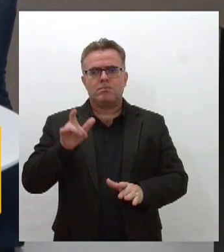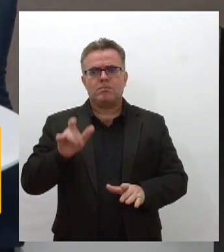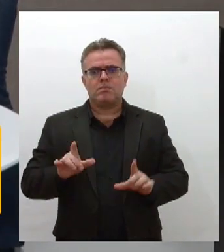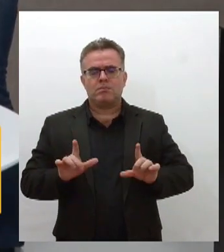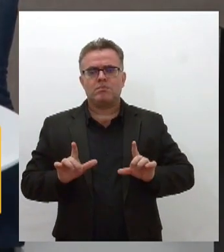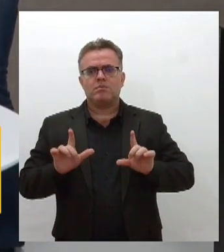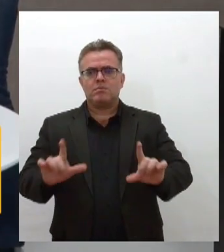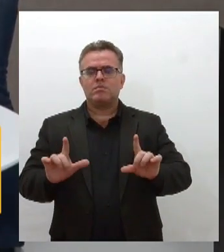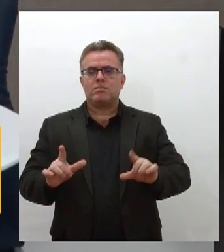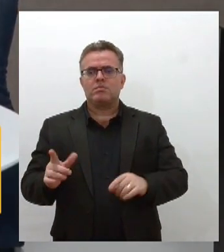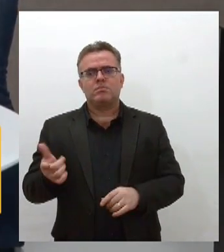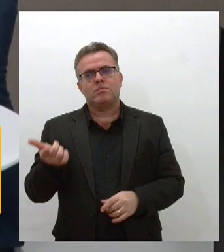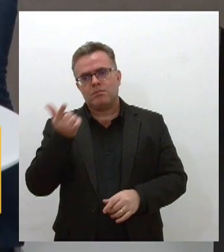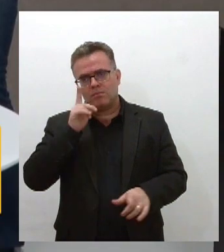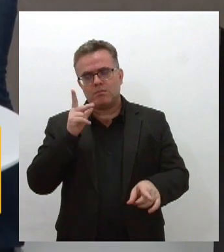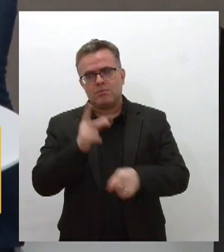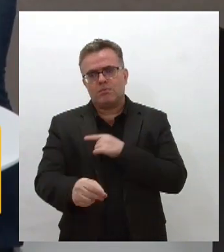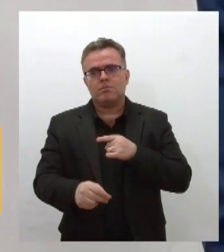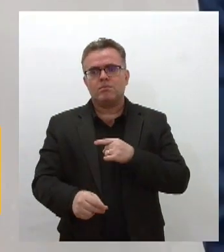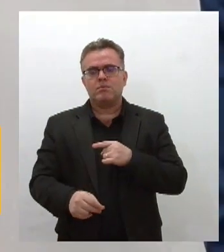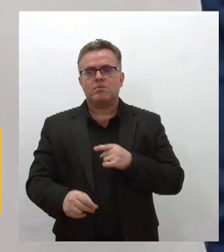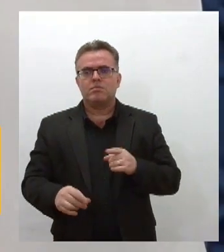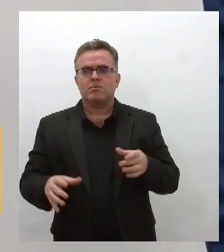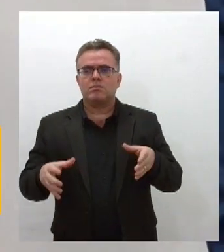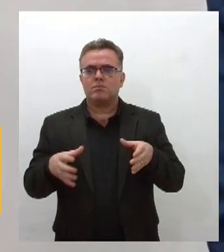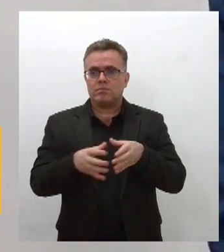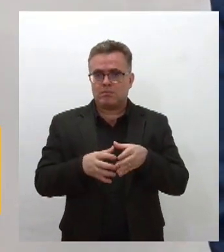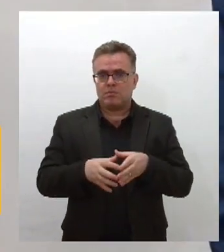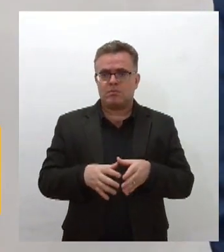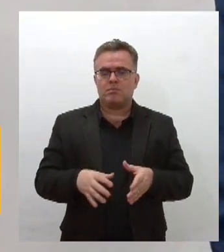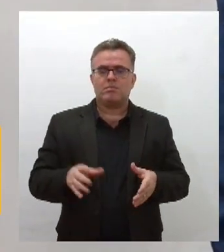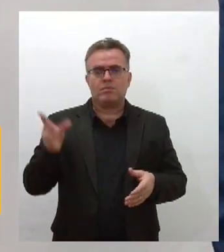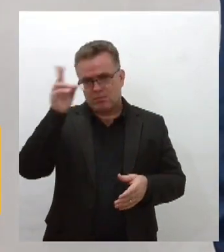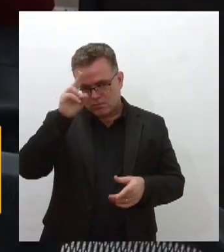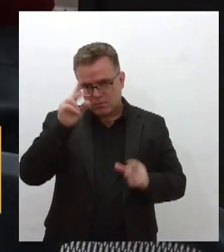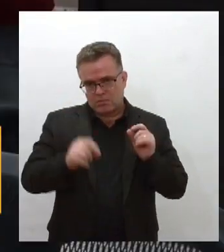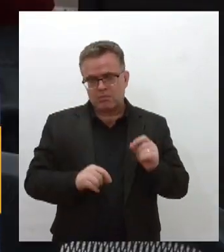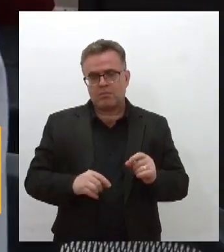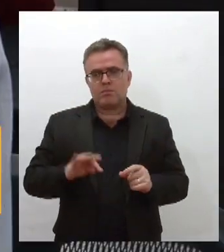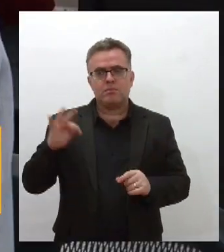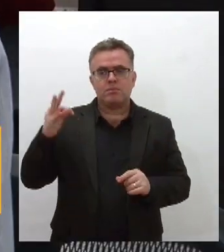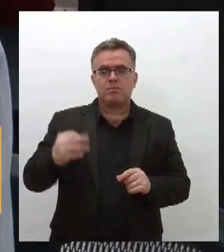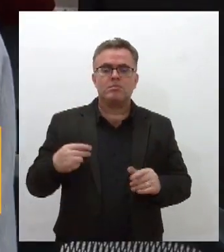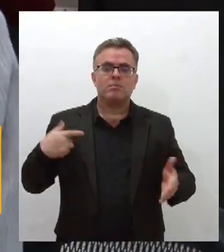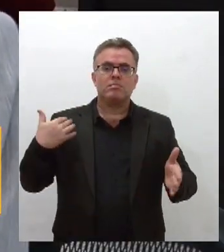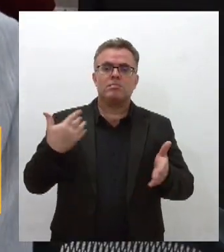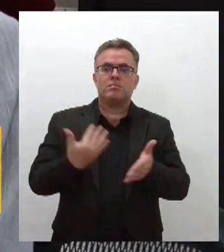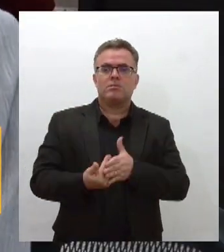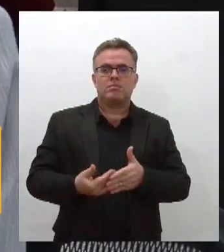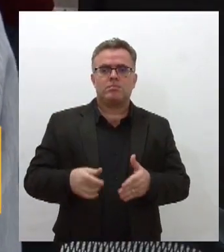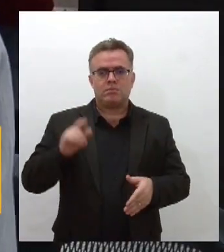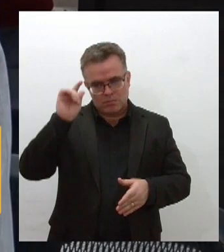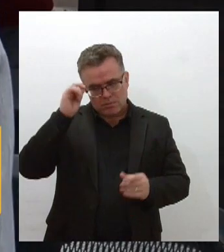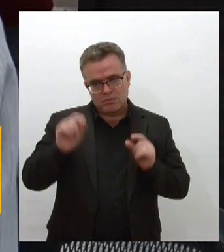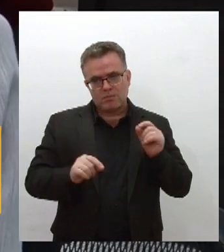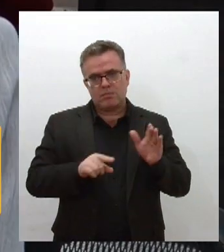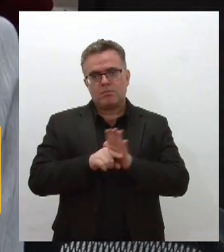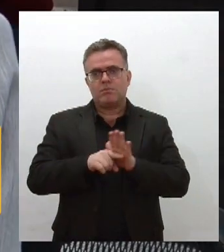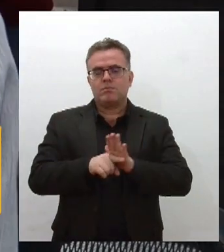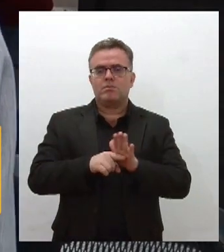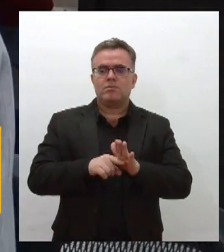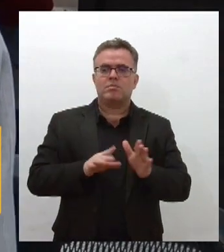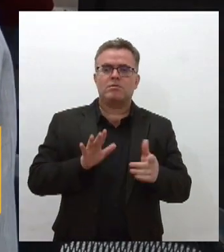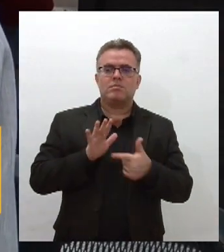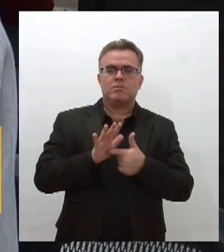vitória para o departamento de história da universidade e para toda a história dos negros O professor Petronio é um pesquisador com maior